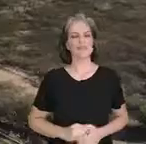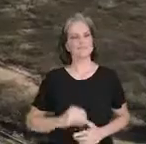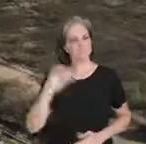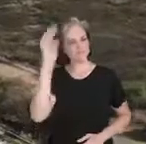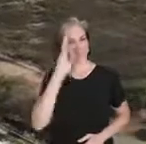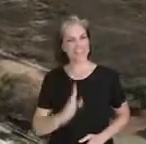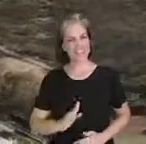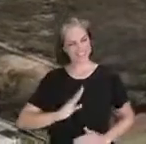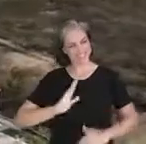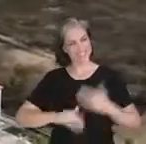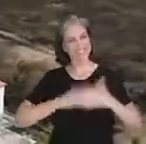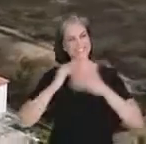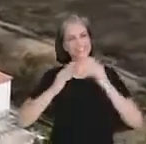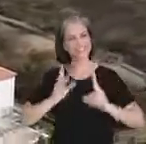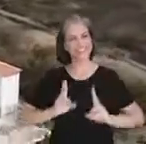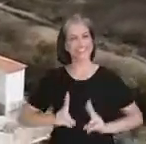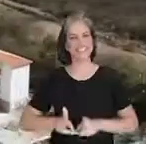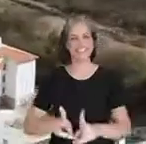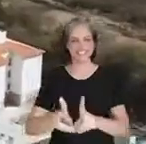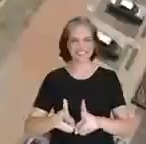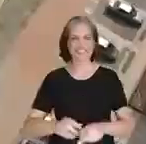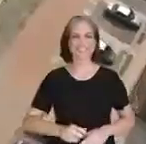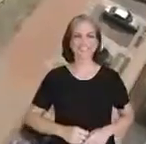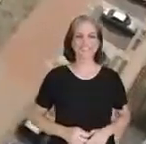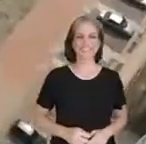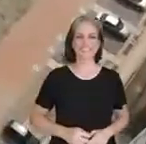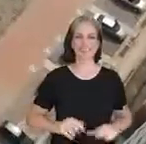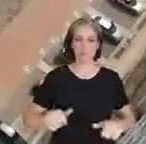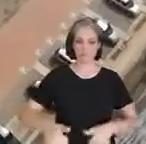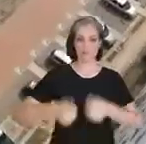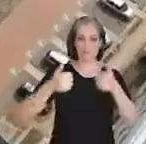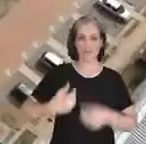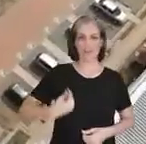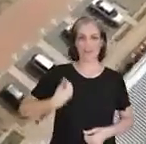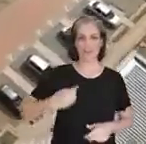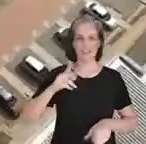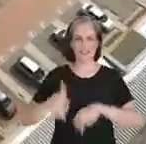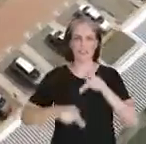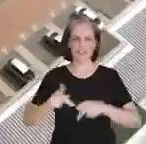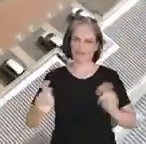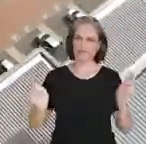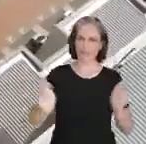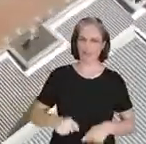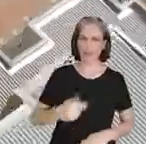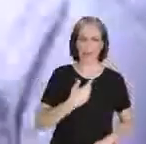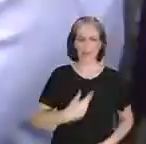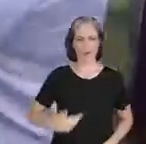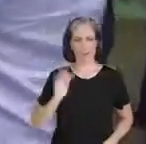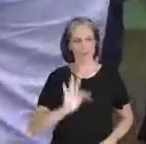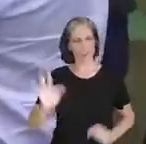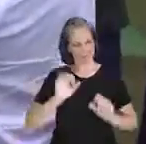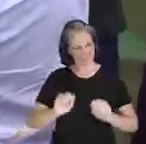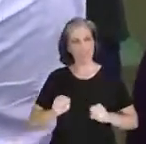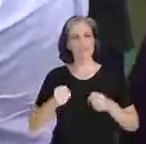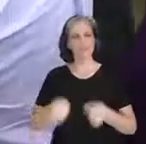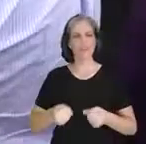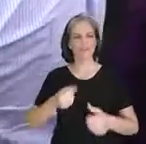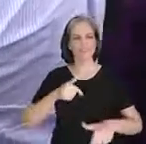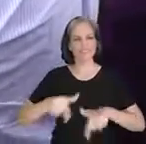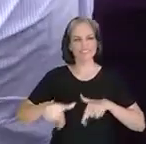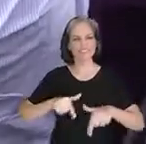O desenvolvimento do Brasil não para e é oferecendo melhores condições para os brasileiros que o governo federal